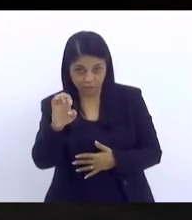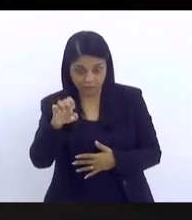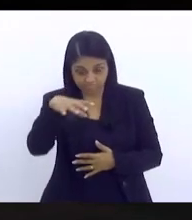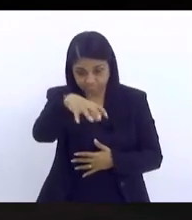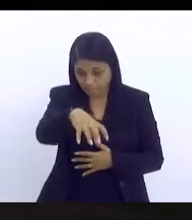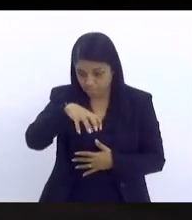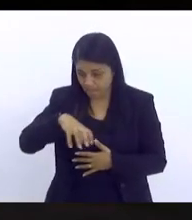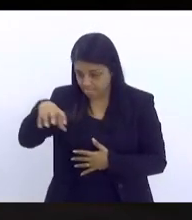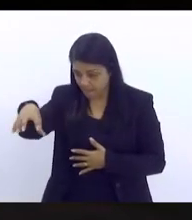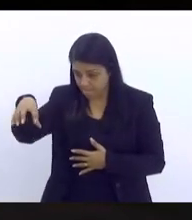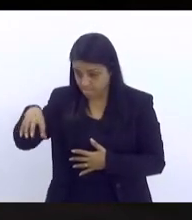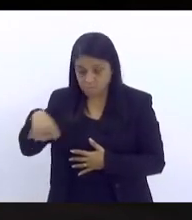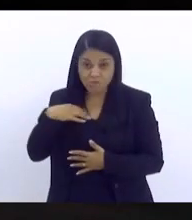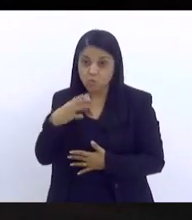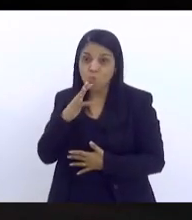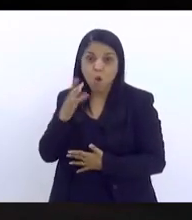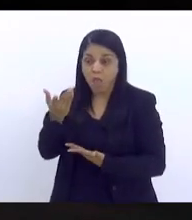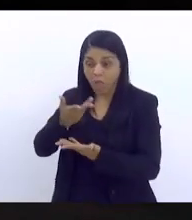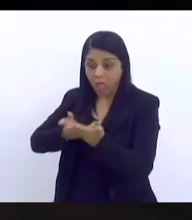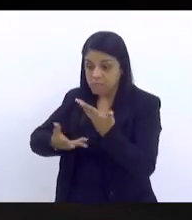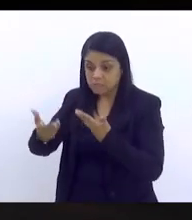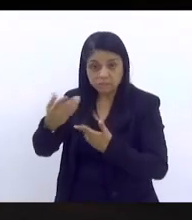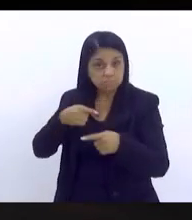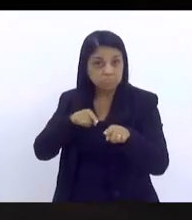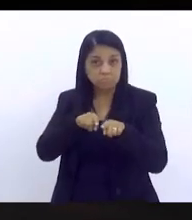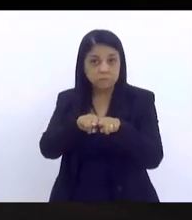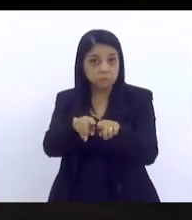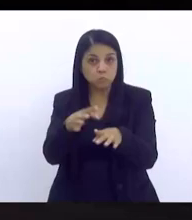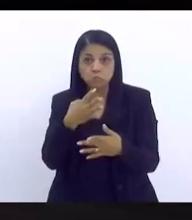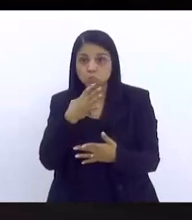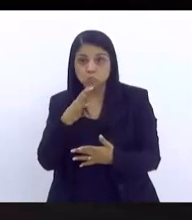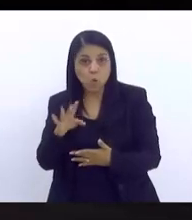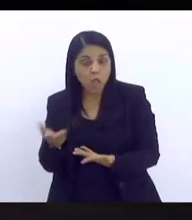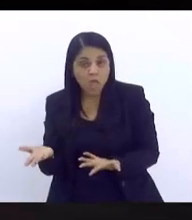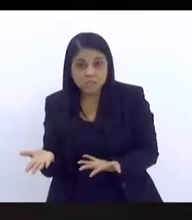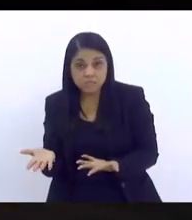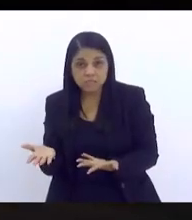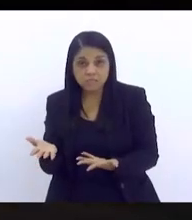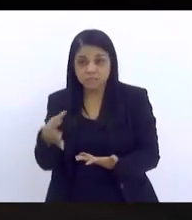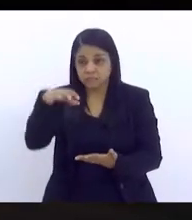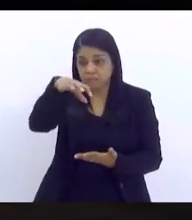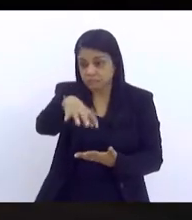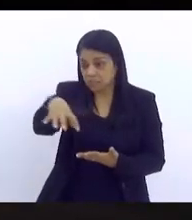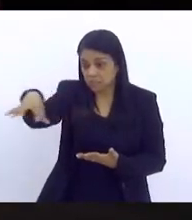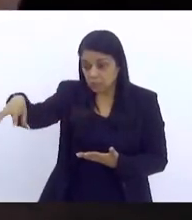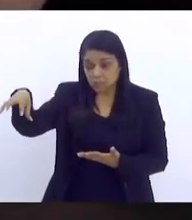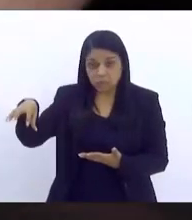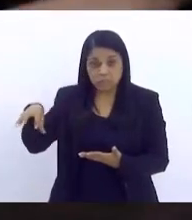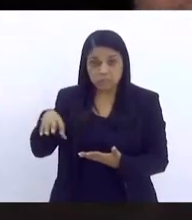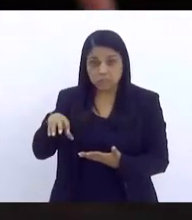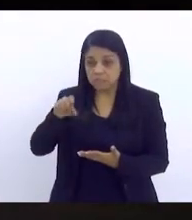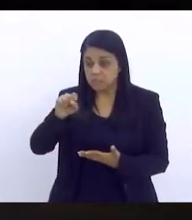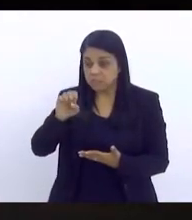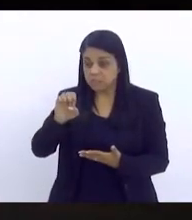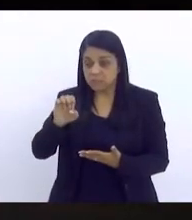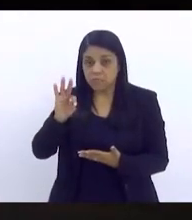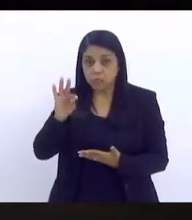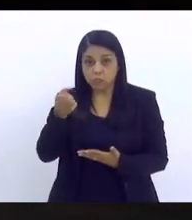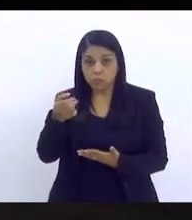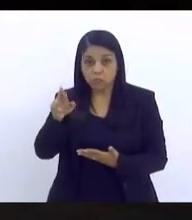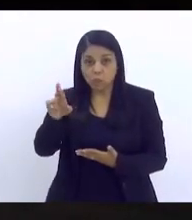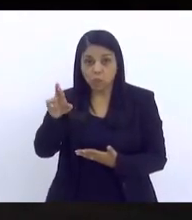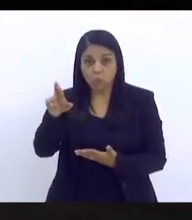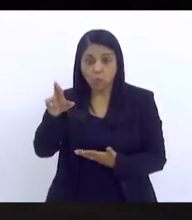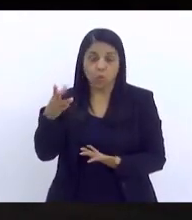quem são os atores e os parceiros desses outros setores ou desses outros campos de